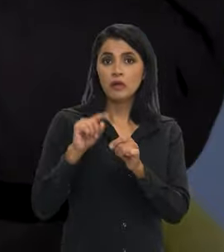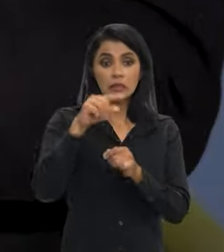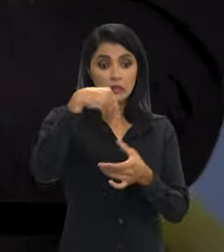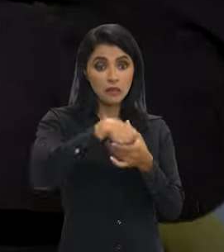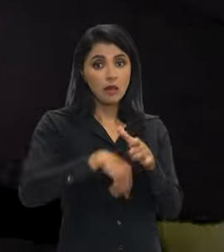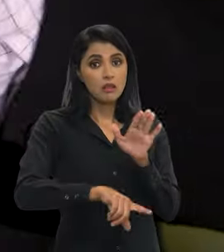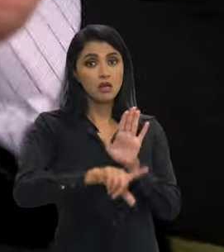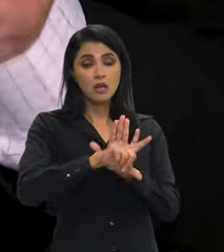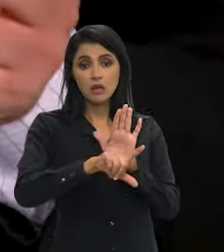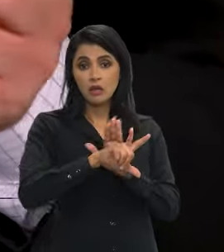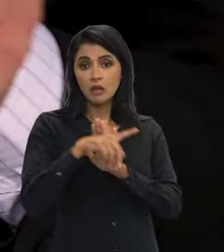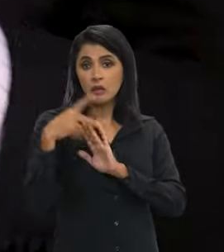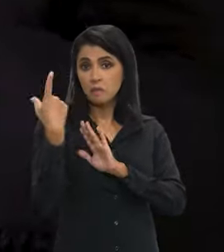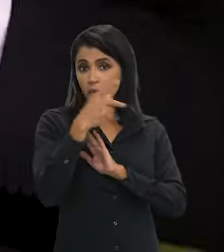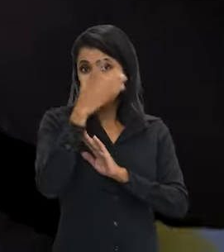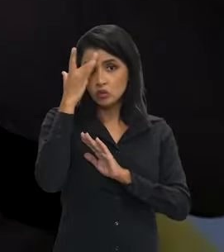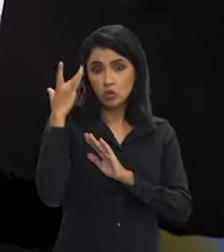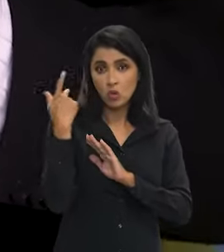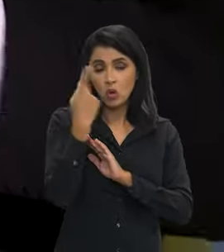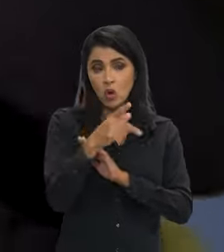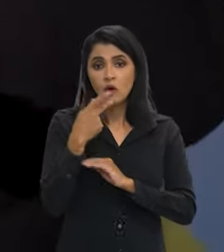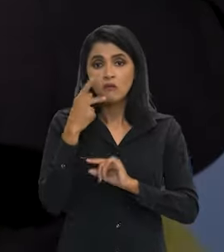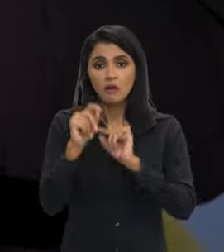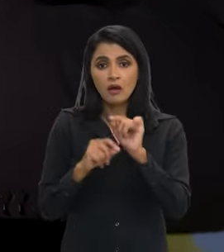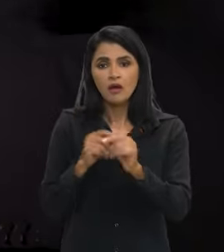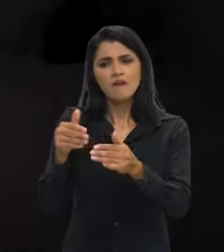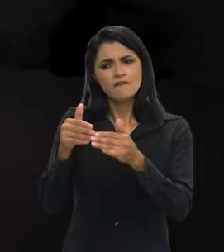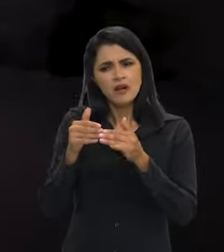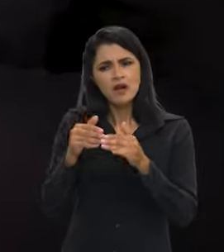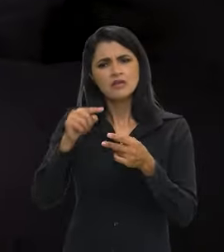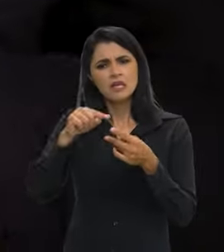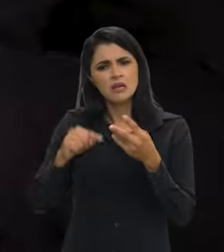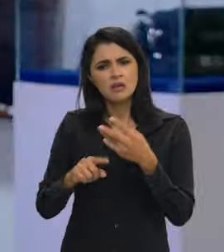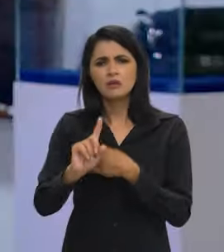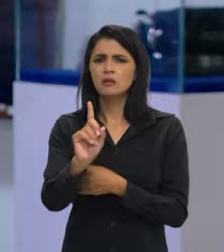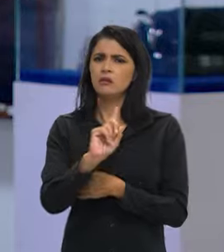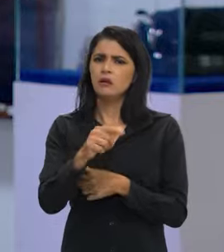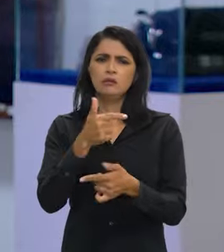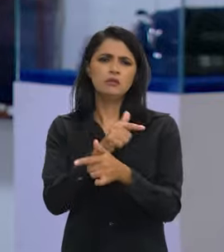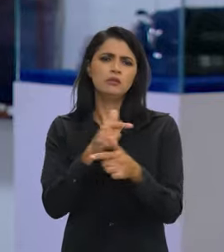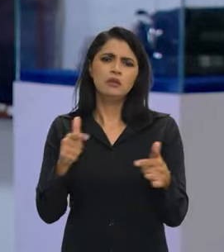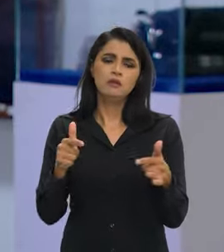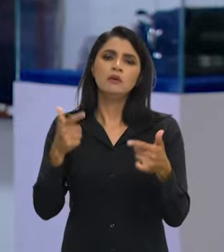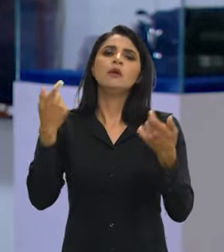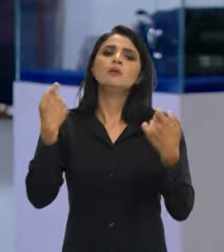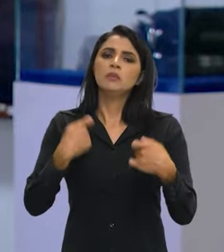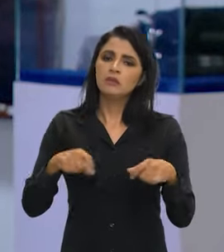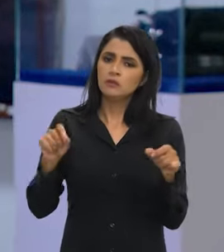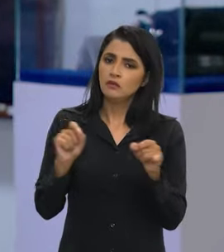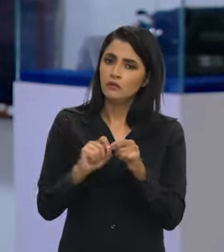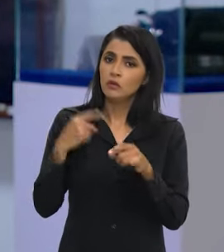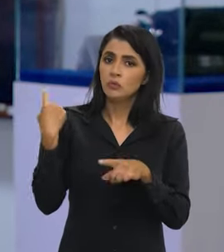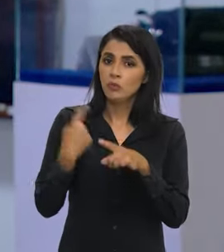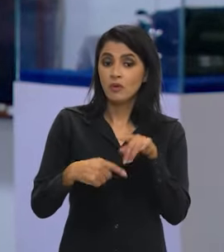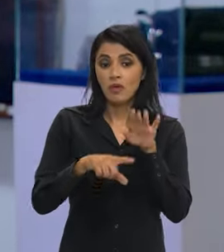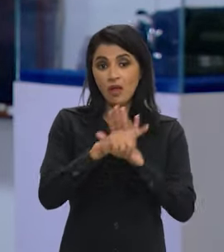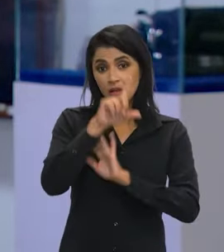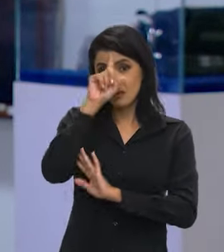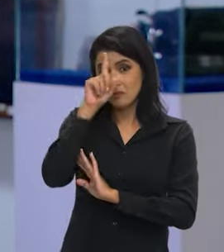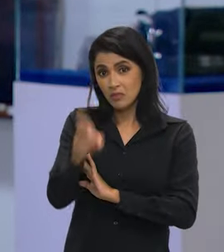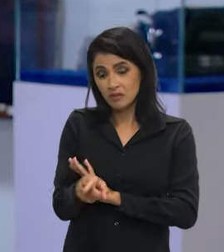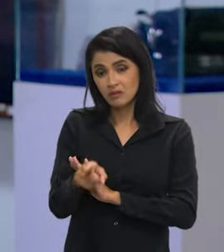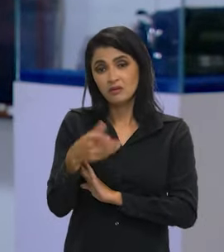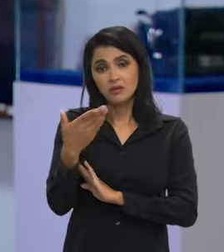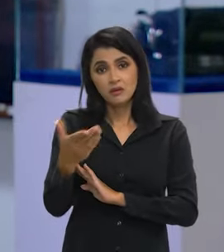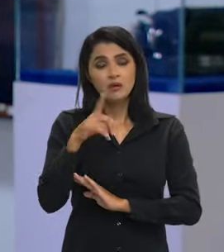a... Está na lei. Ninguém do governo, aliás, nos pediu, façam a revisão, façam isso. Não, não, não. Não houve isso. Tem que ser feita porque a lei manda.